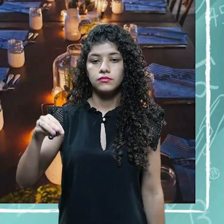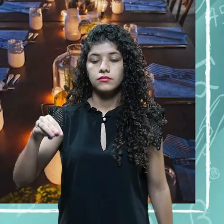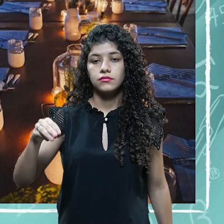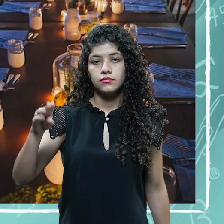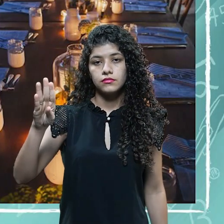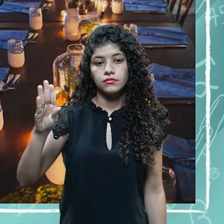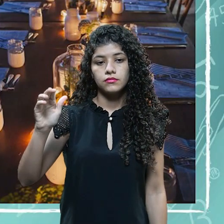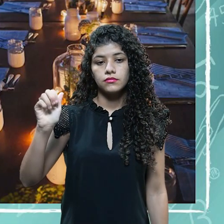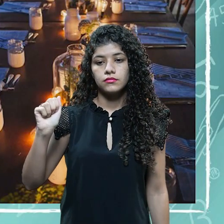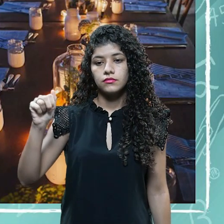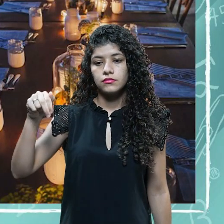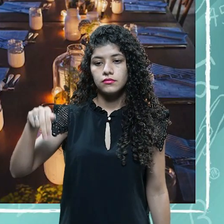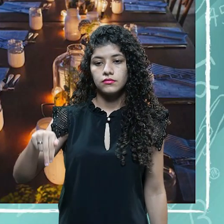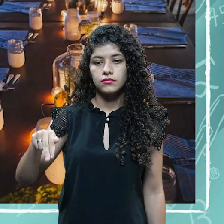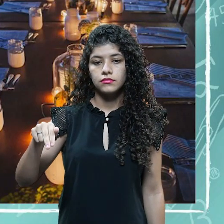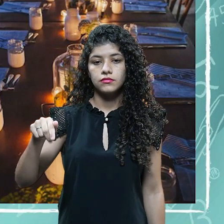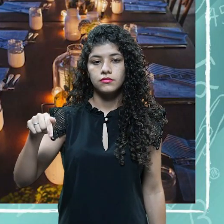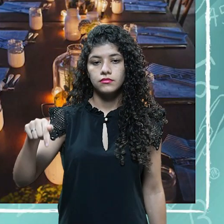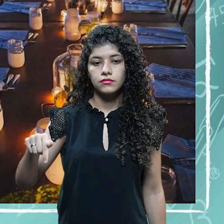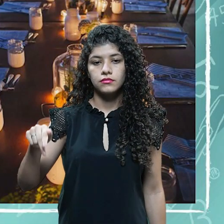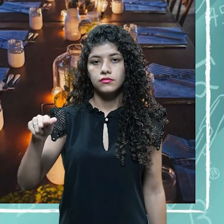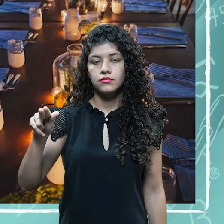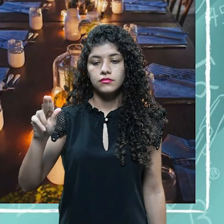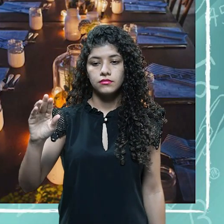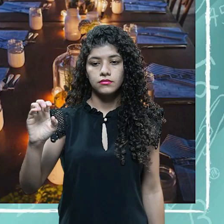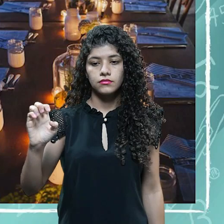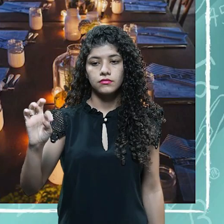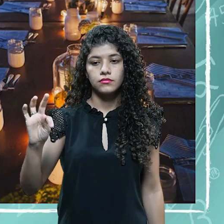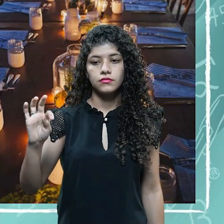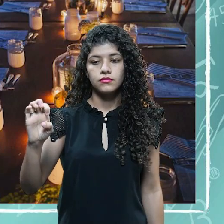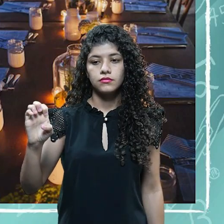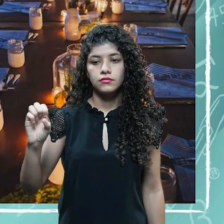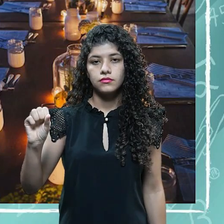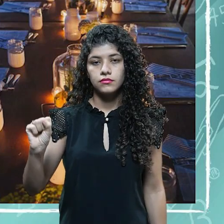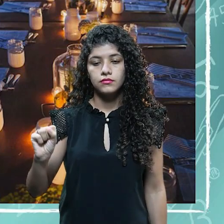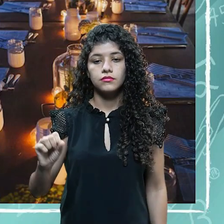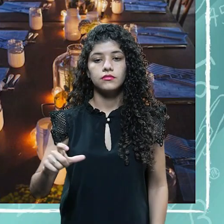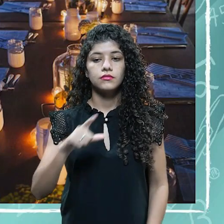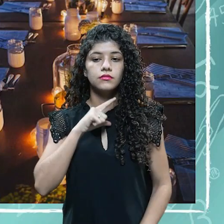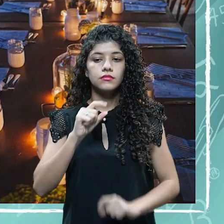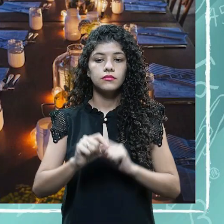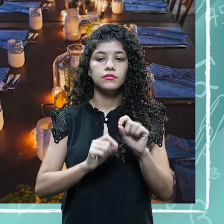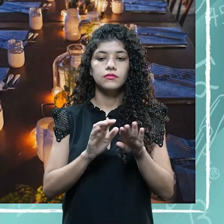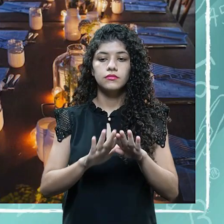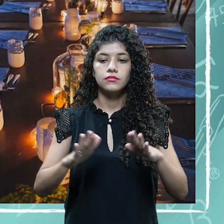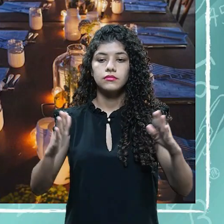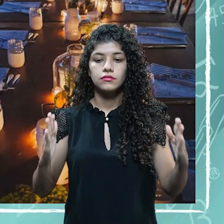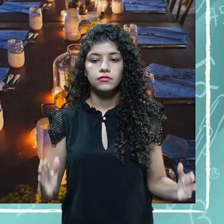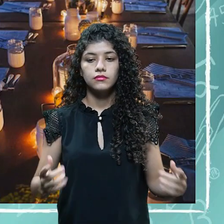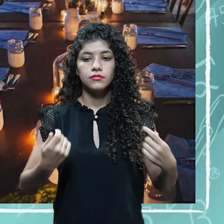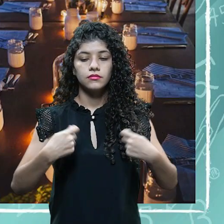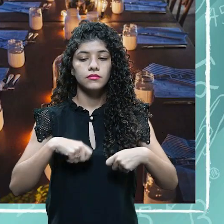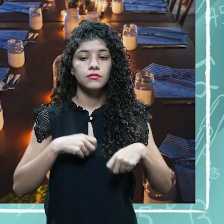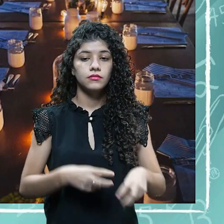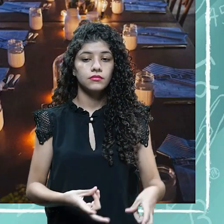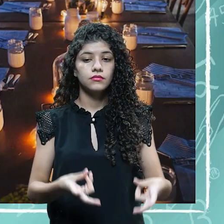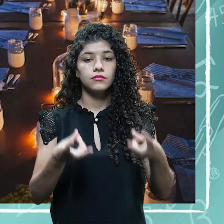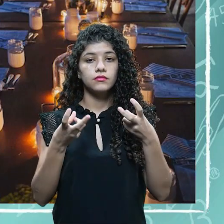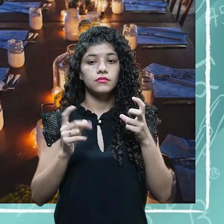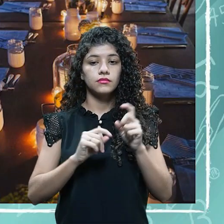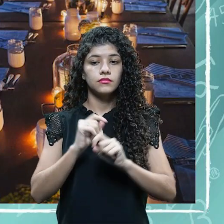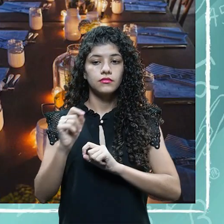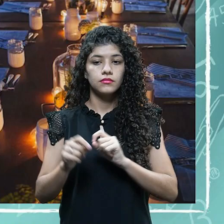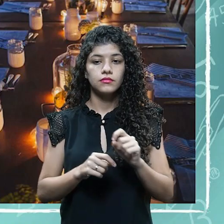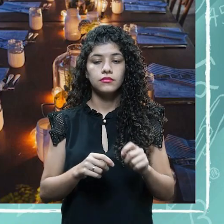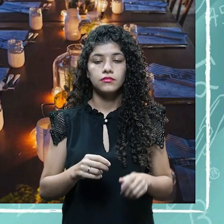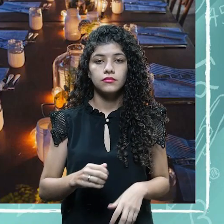Nos eventos sociais, pra composição das mesas de banquete, a gente deve observar o quê? Quantidade de convidados e a